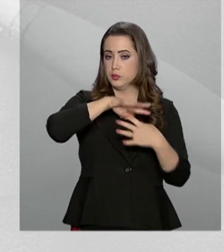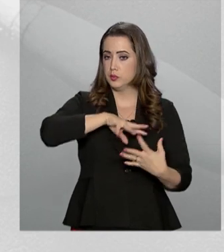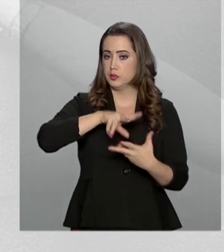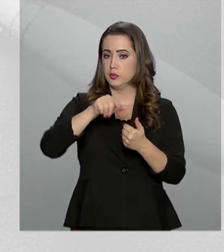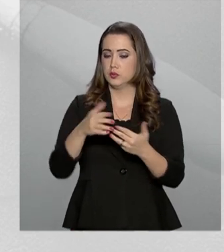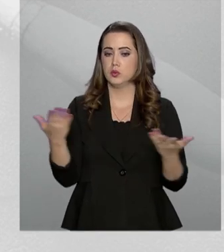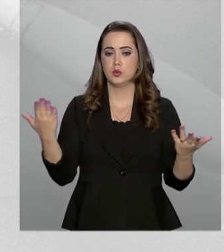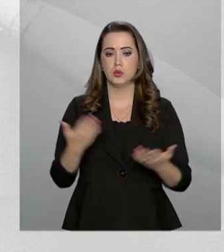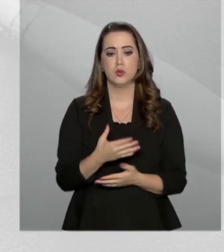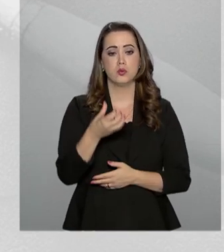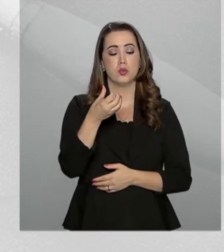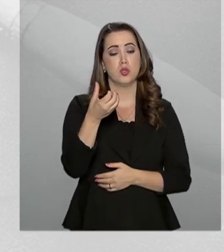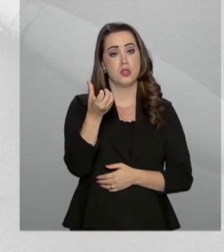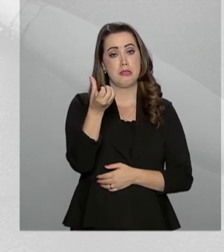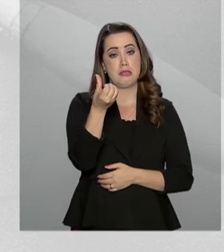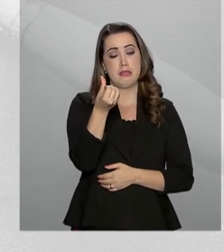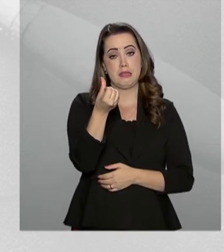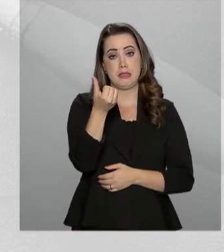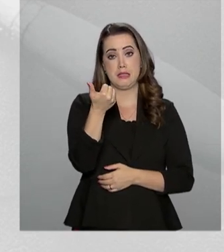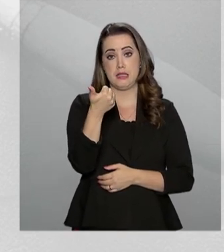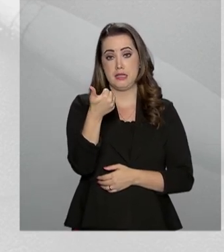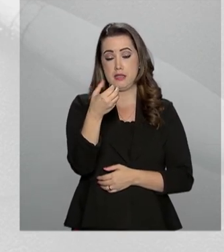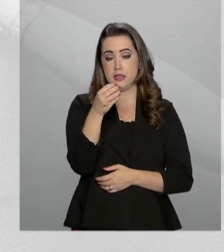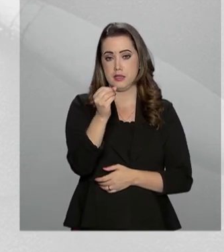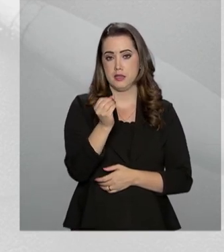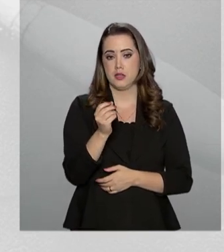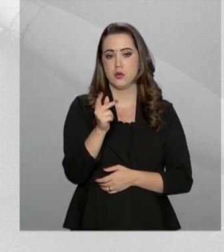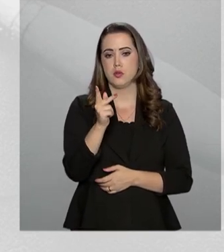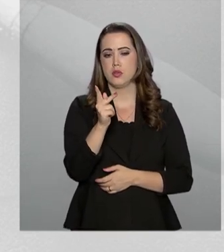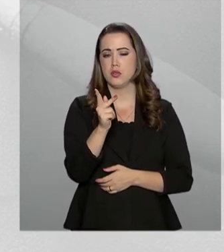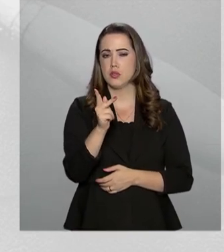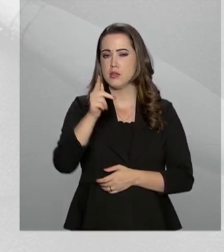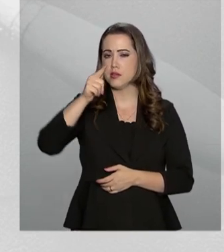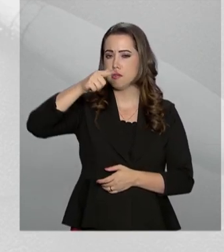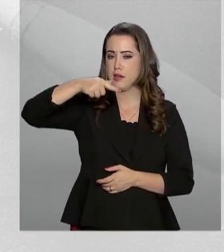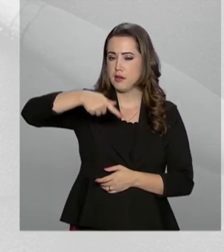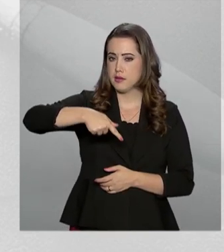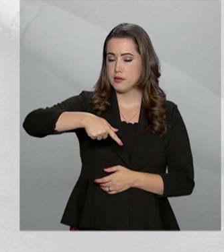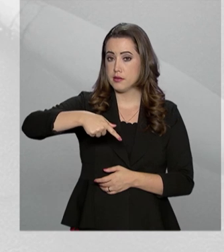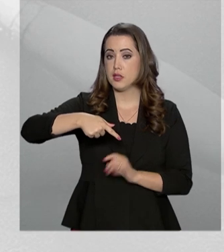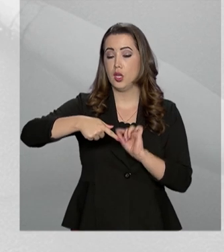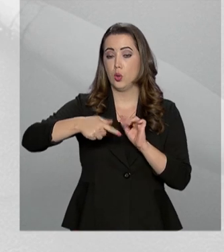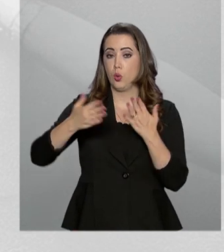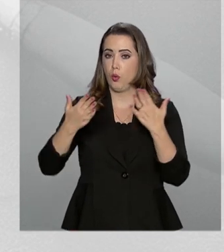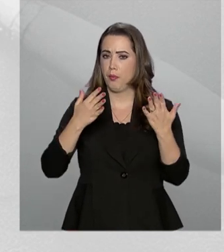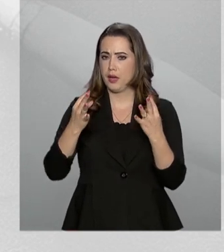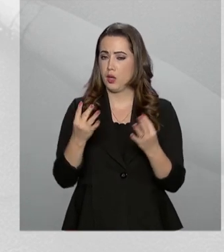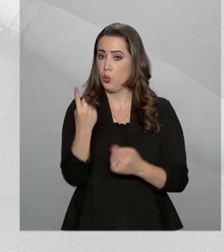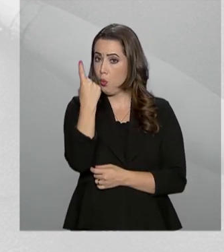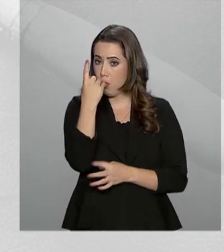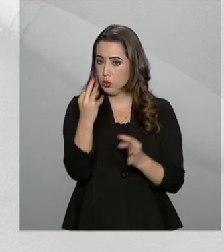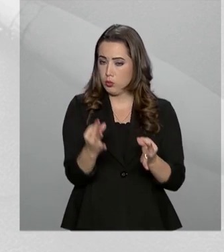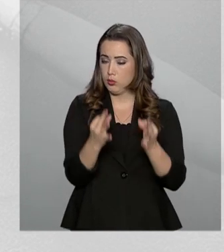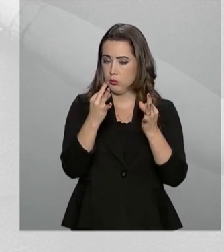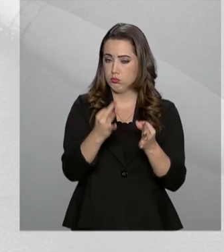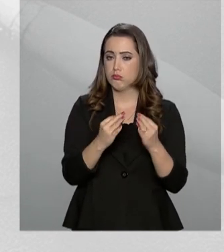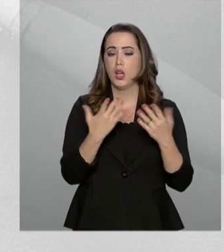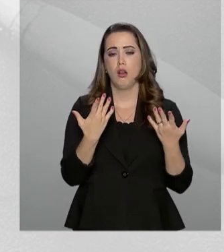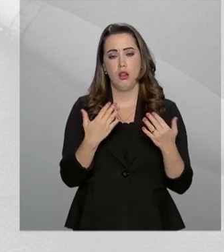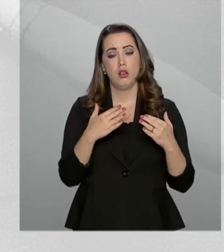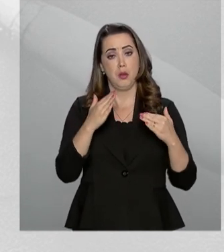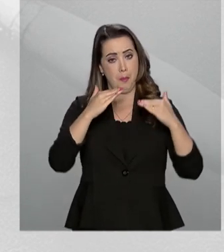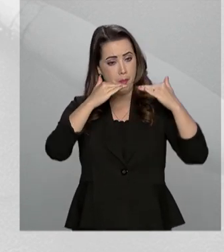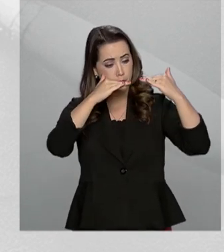610 quilos de CO2 por tonelada de cimento, bem abaixo de países como a